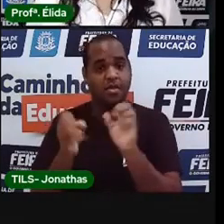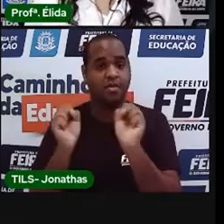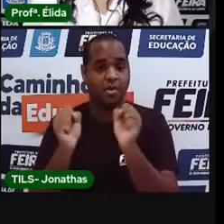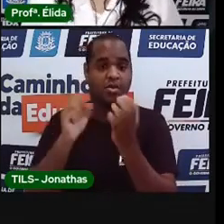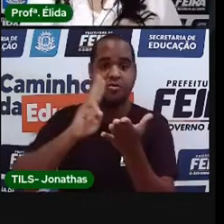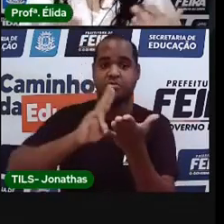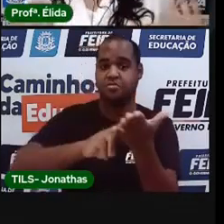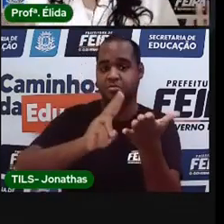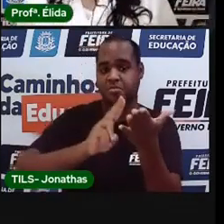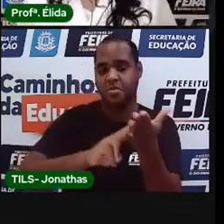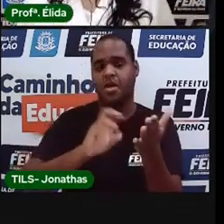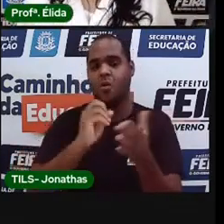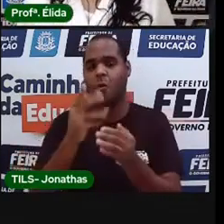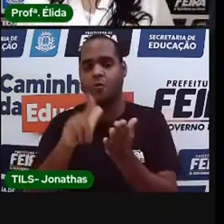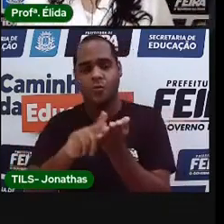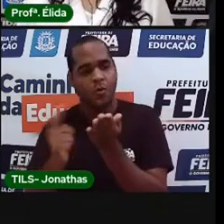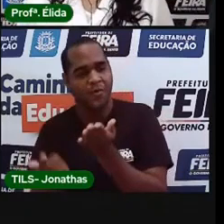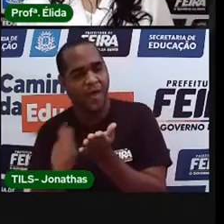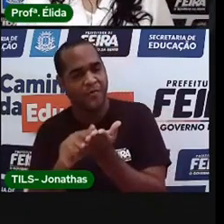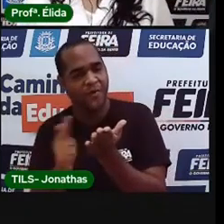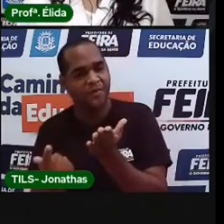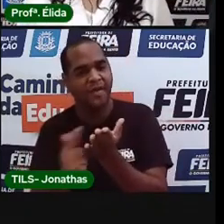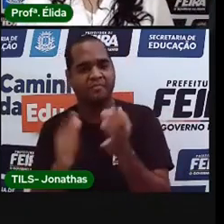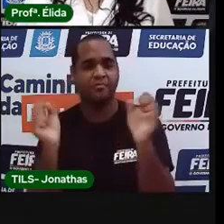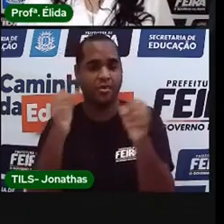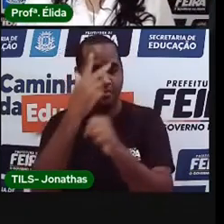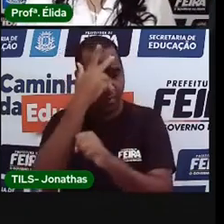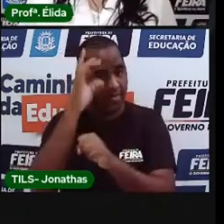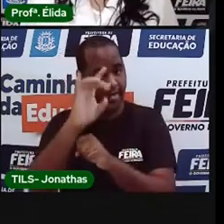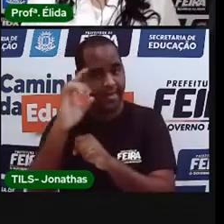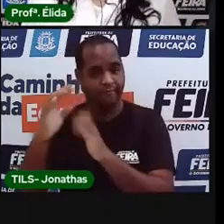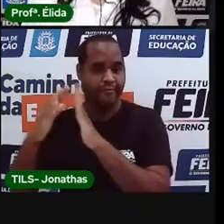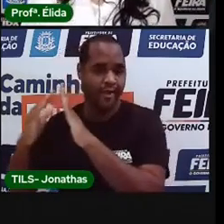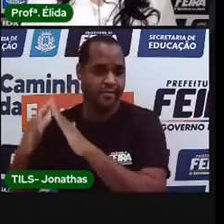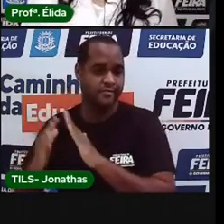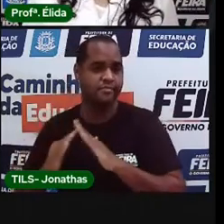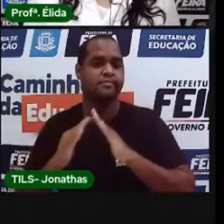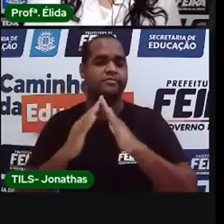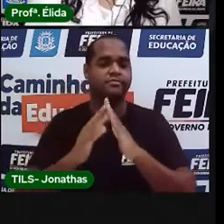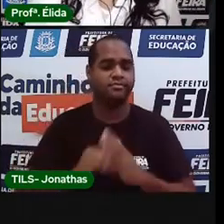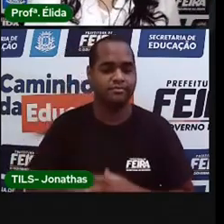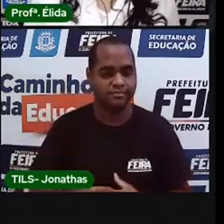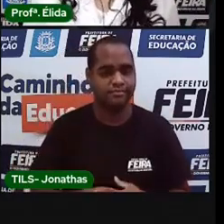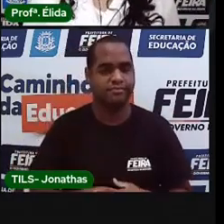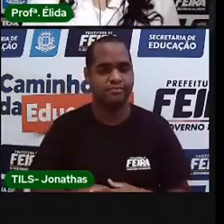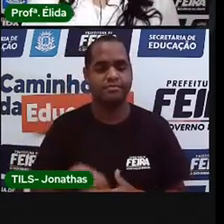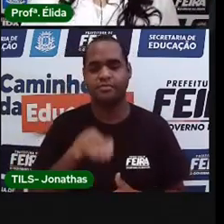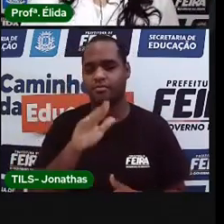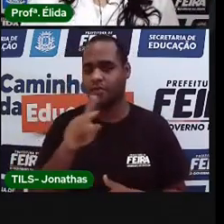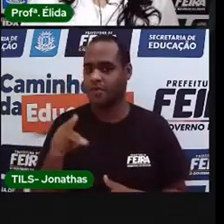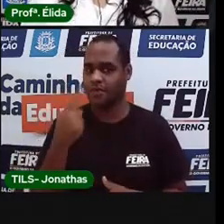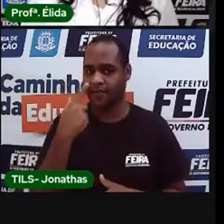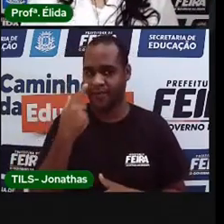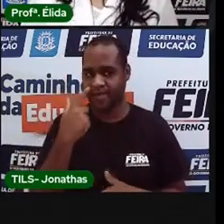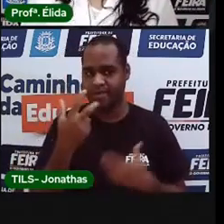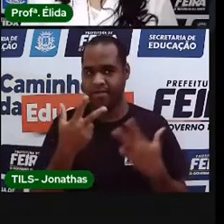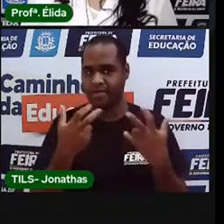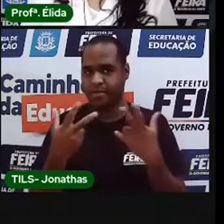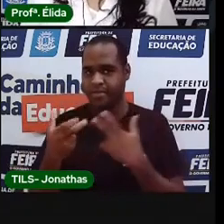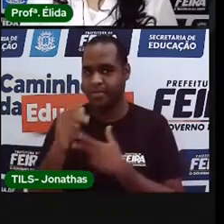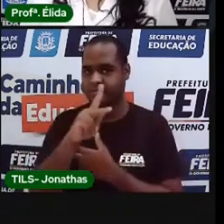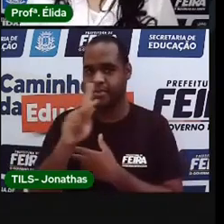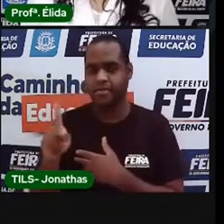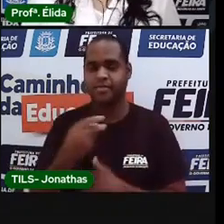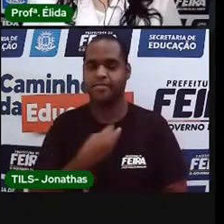a carta, o jornal que entregue na casa das pessoas. A Pró tem uma proposta para vocês.